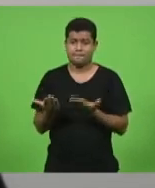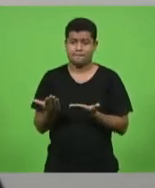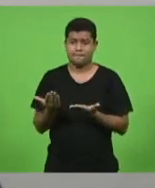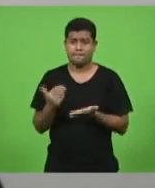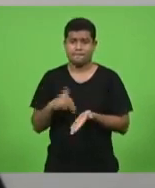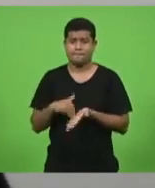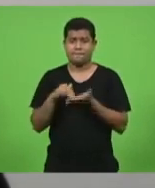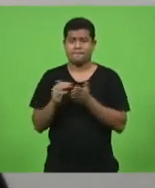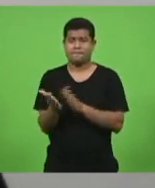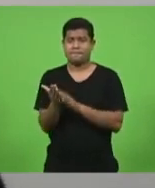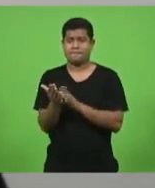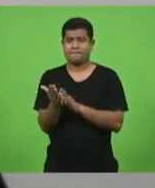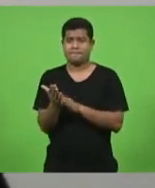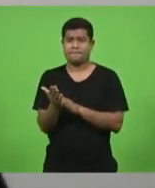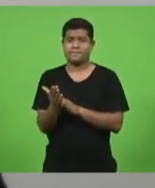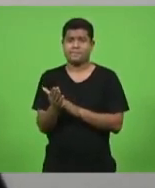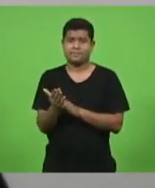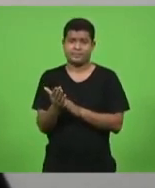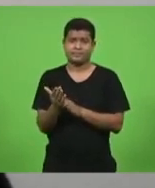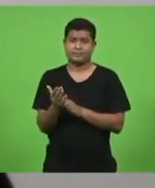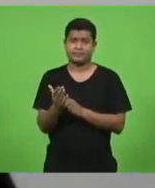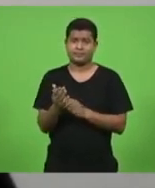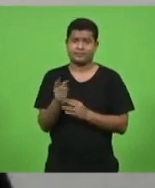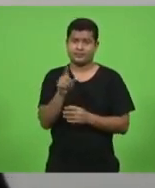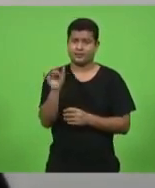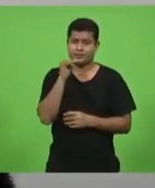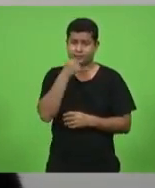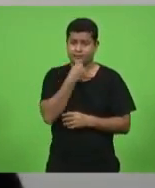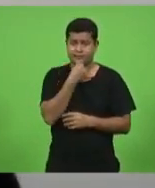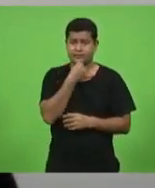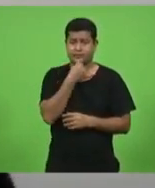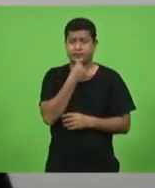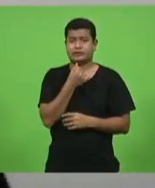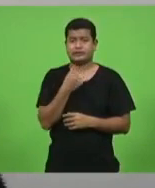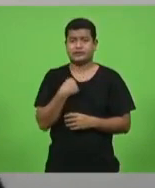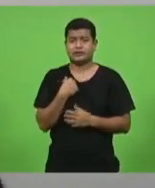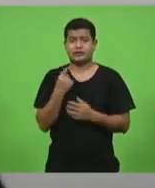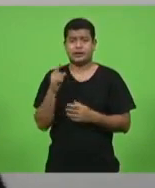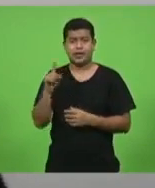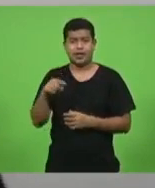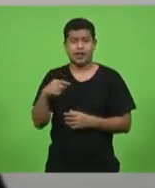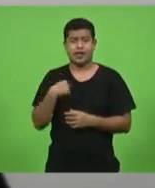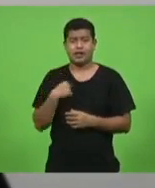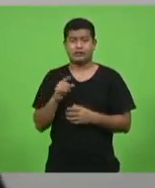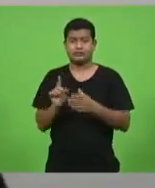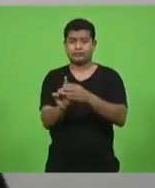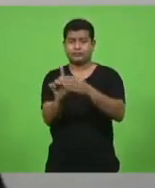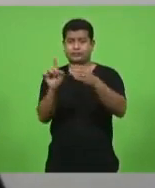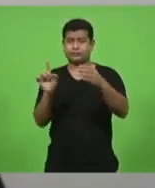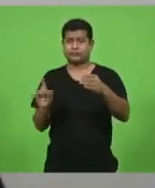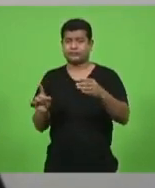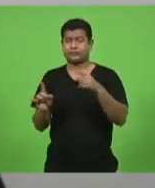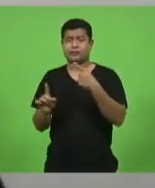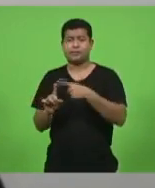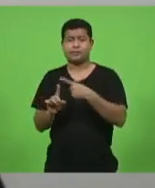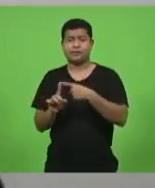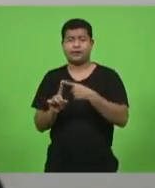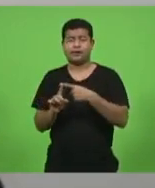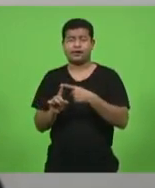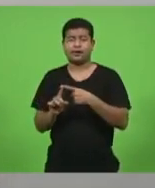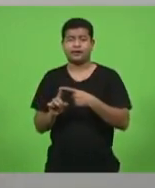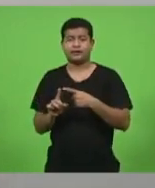parabenização a quem infelizmente foi inclusive afastado do ministério que isso estava impactando